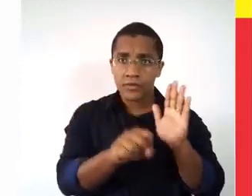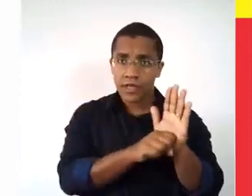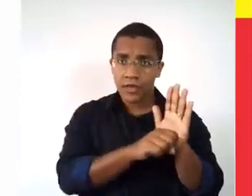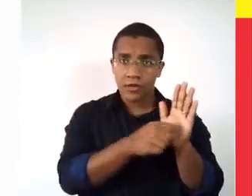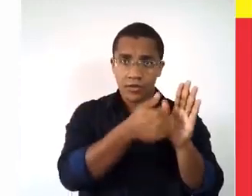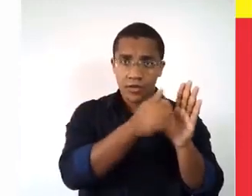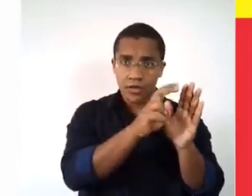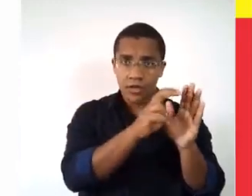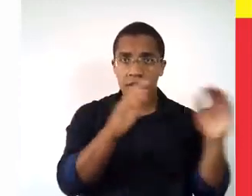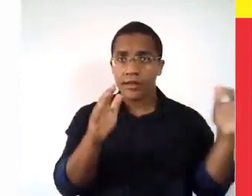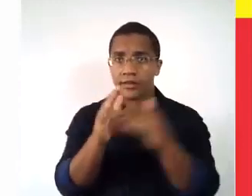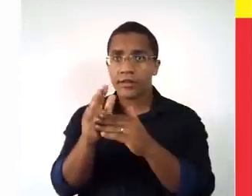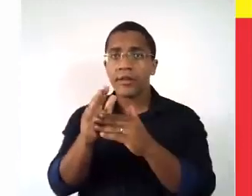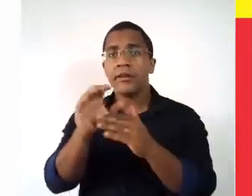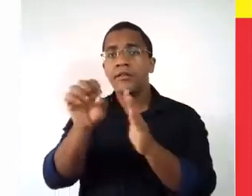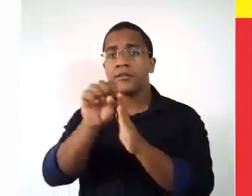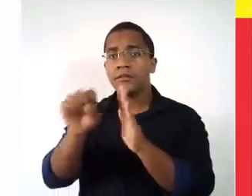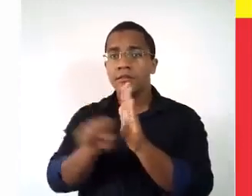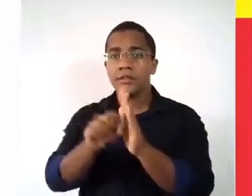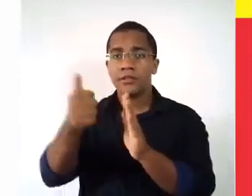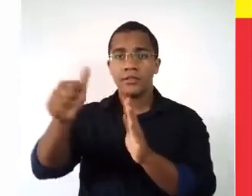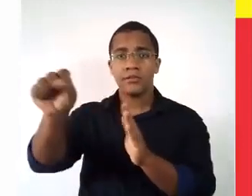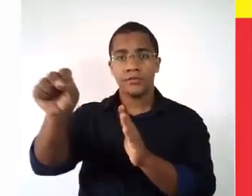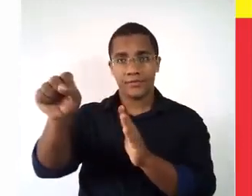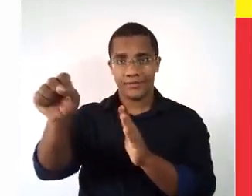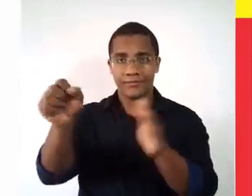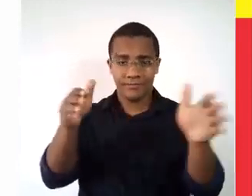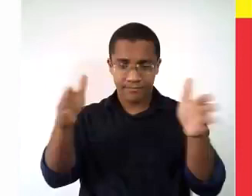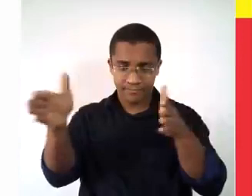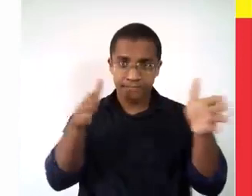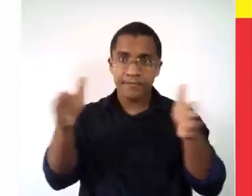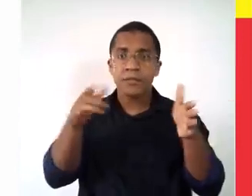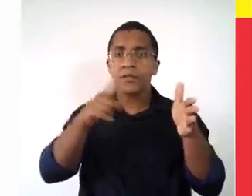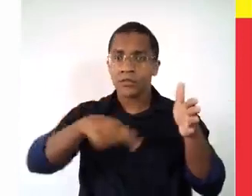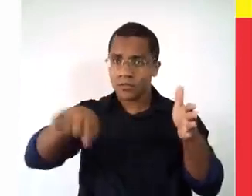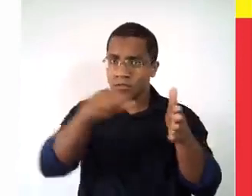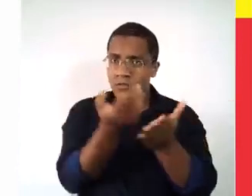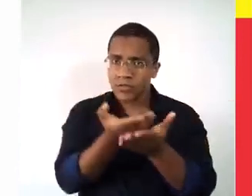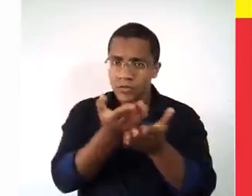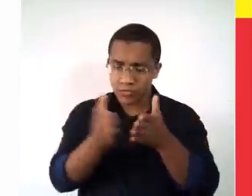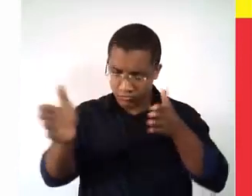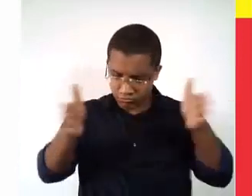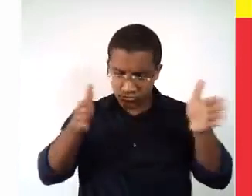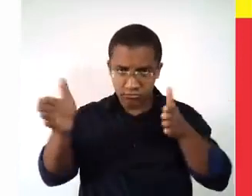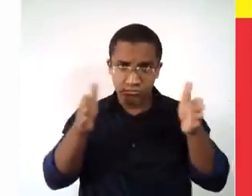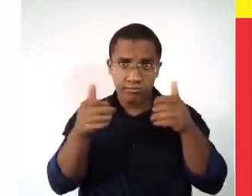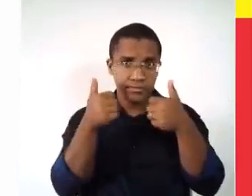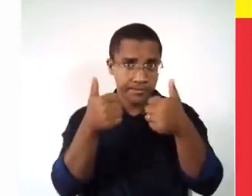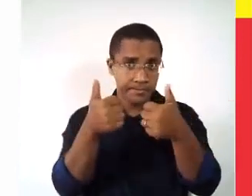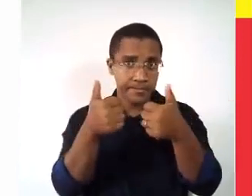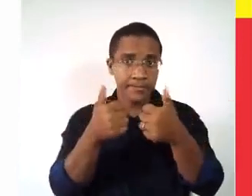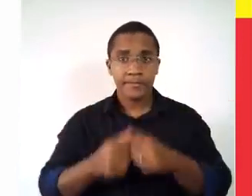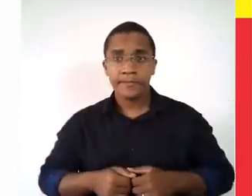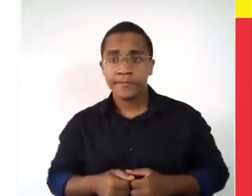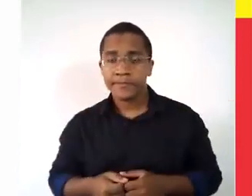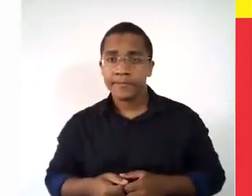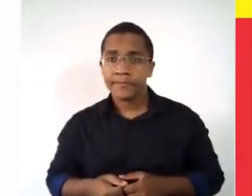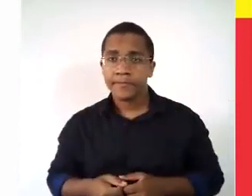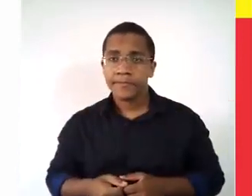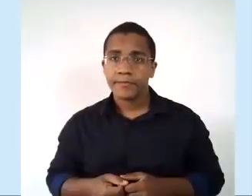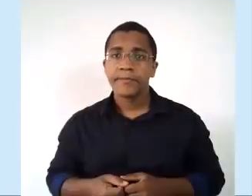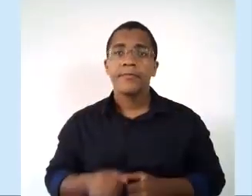século XV até o século XVIII, então a gente vai analisar mais ou menos por esse período. Massa? Vamos lá!